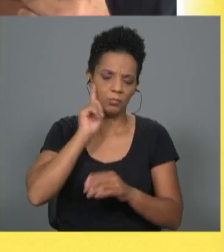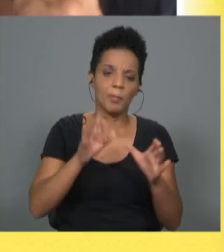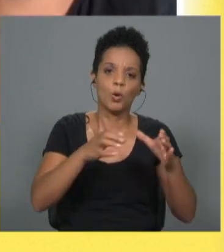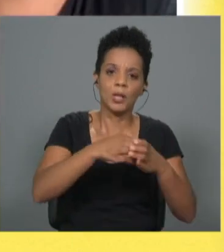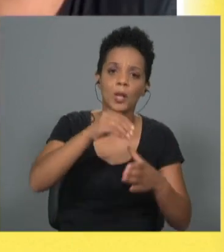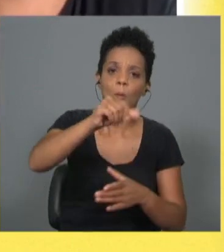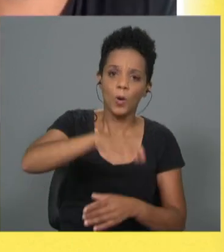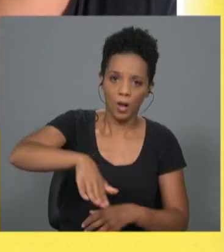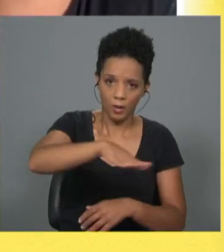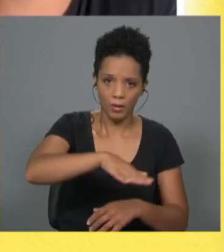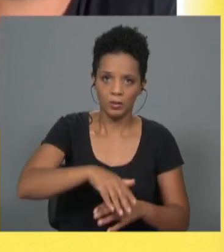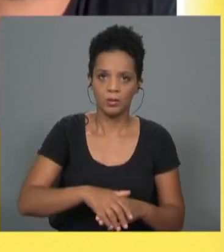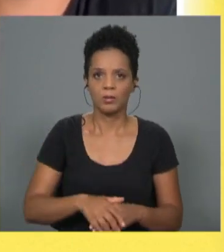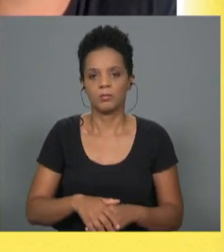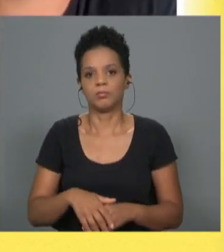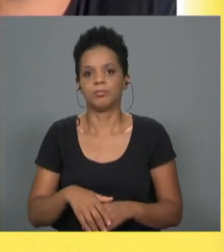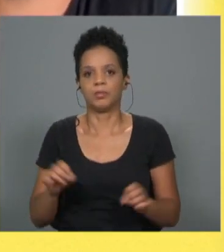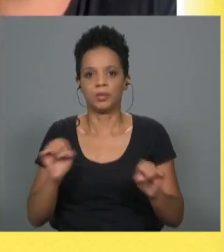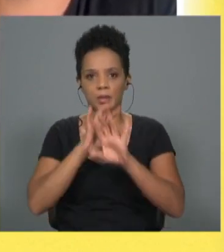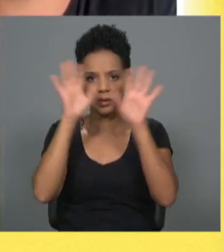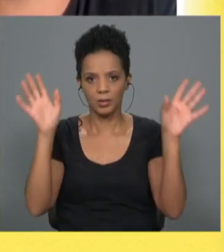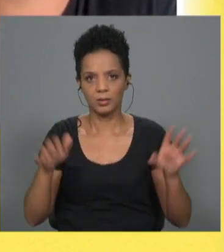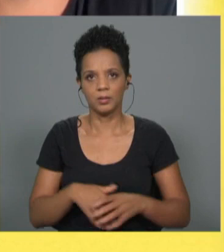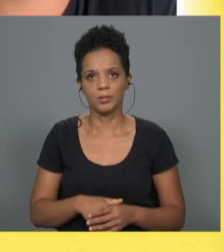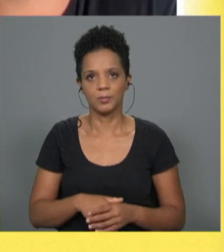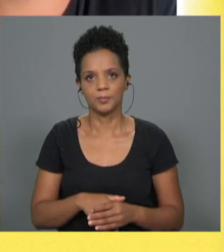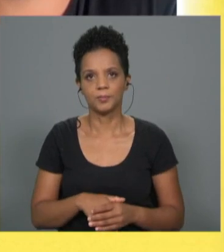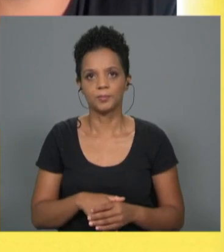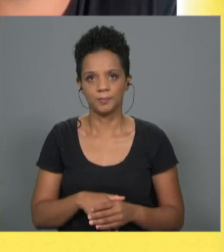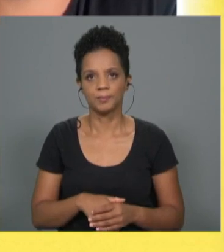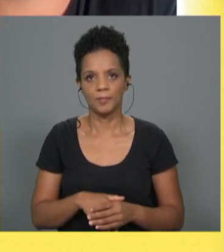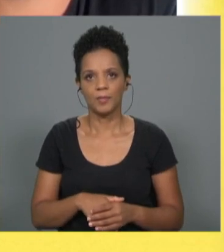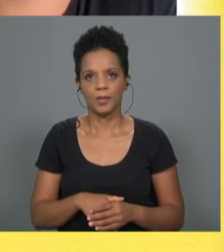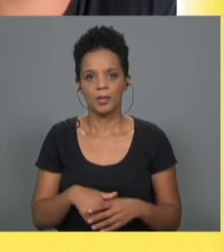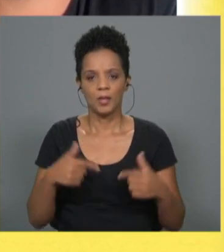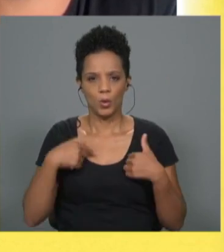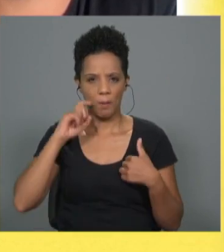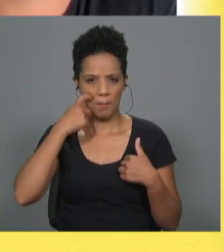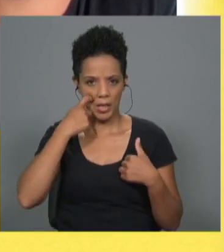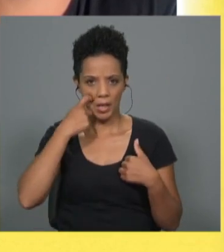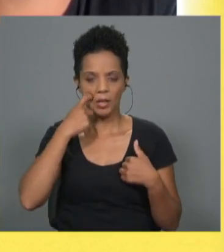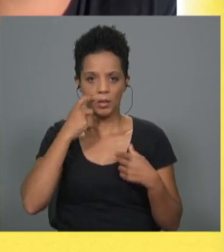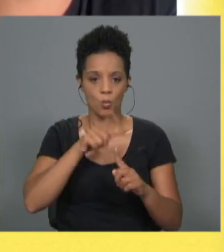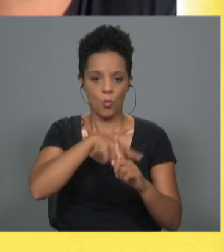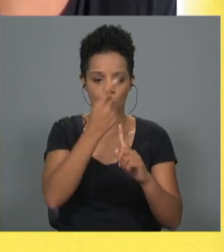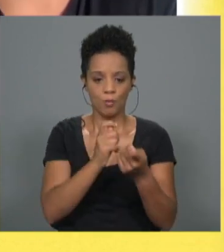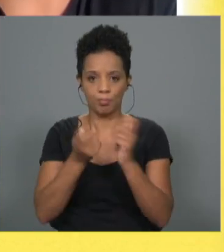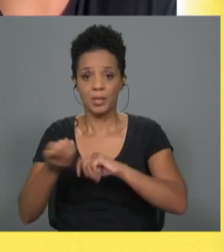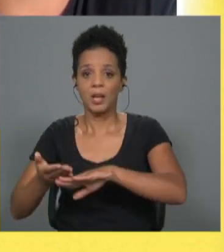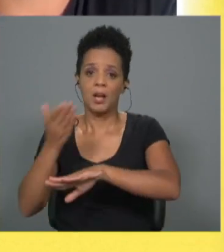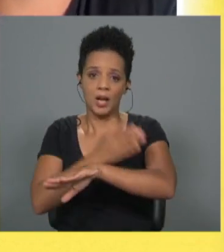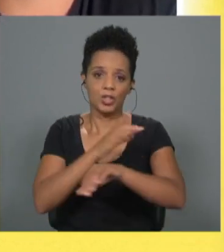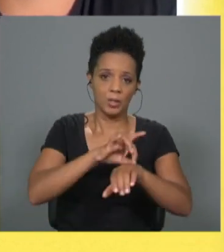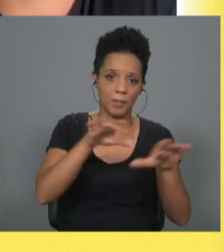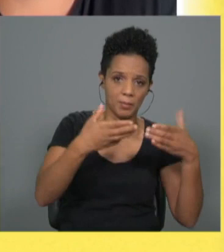locais? Sem dúvida alguma. Eu reparei que de um ano para o outro, antes da pandemia e depois da